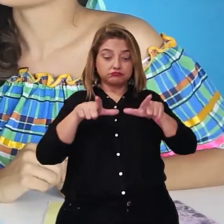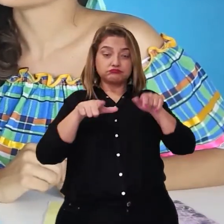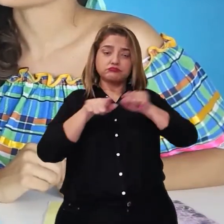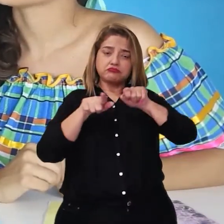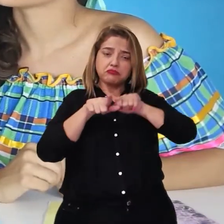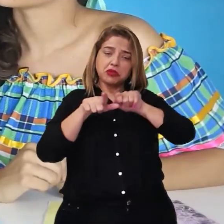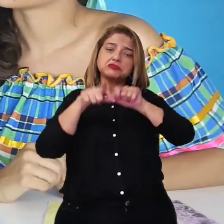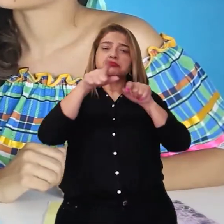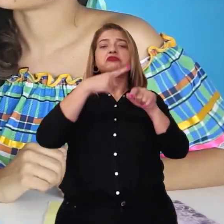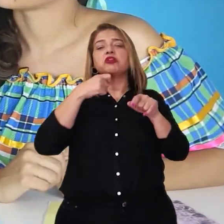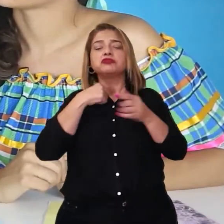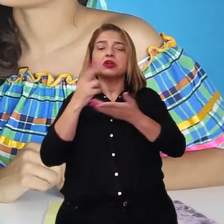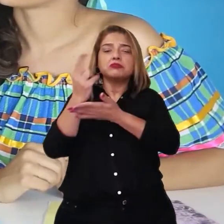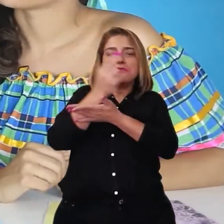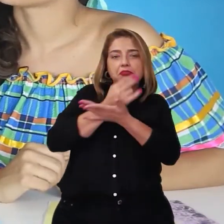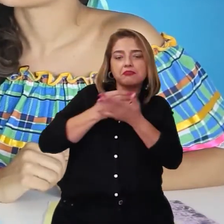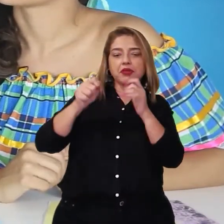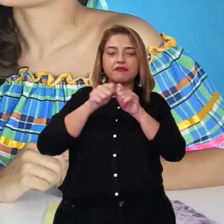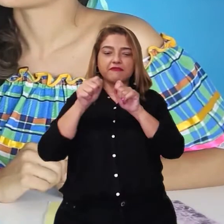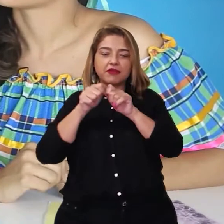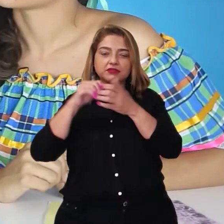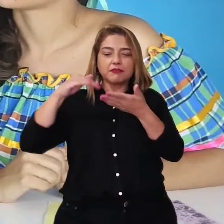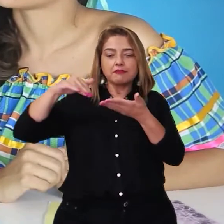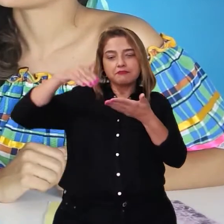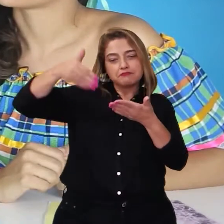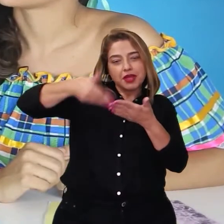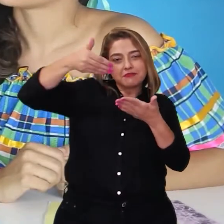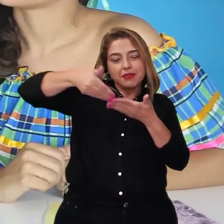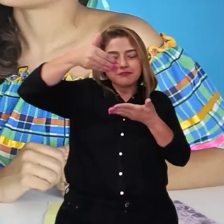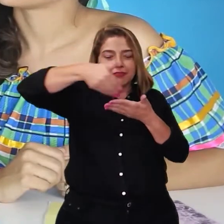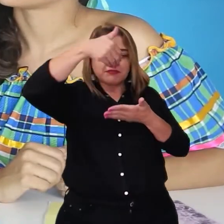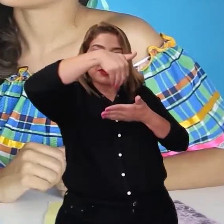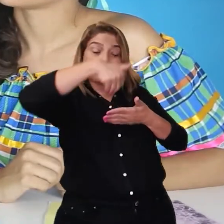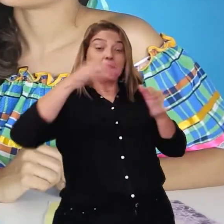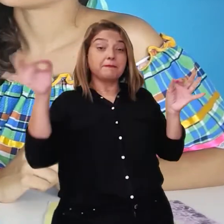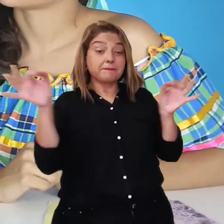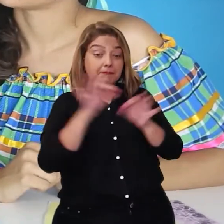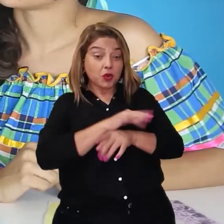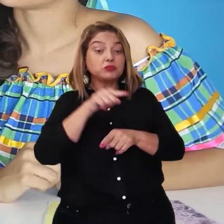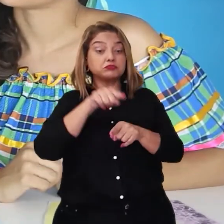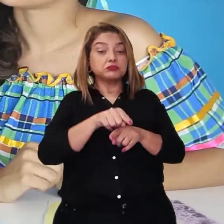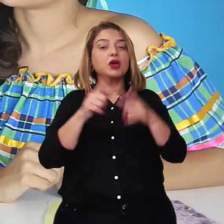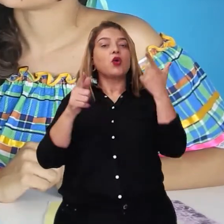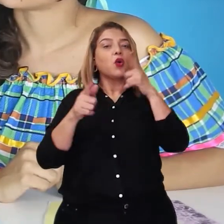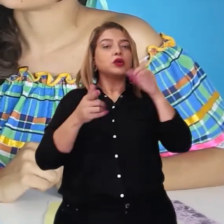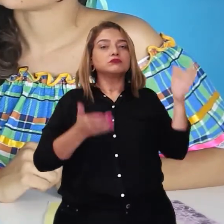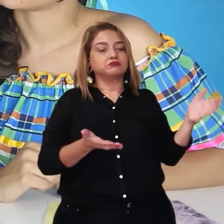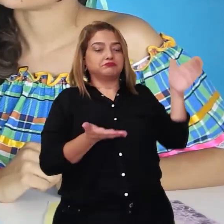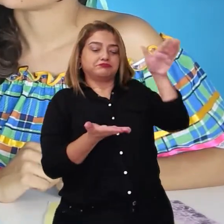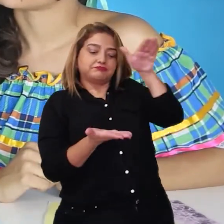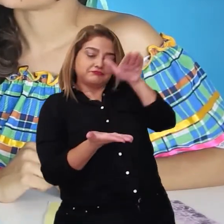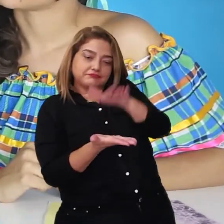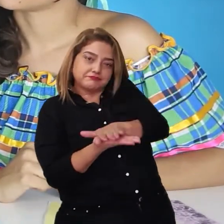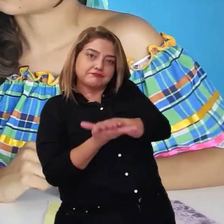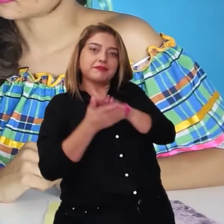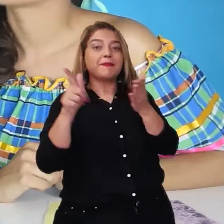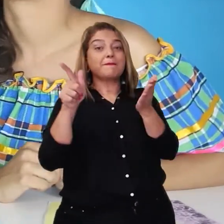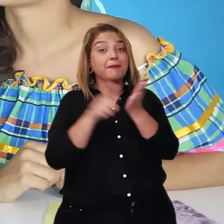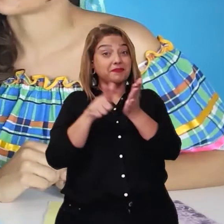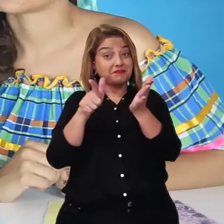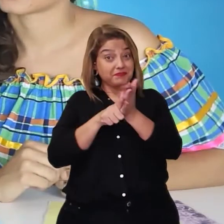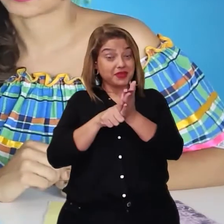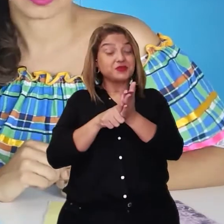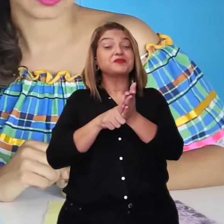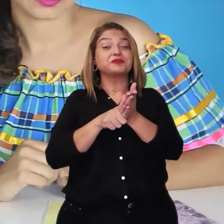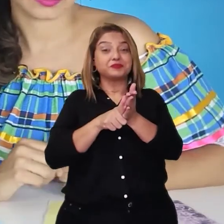A gente faz o nosso desenho, no caso, artesão, e ele imprime esse desenho no papel.